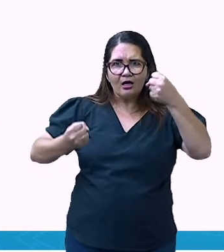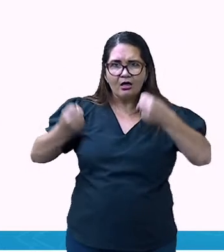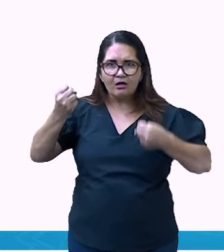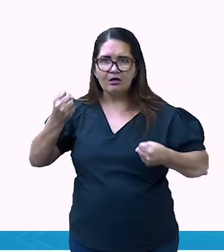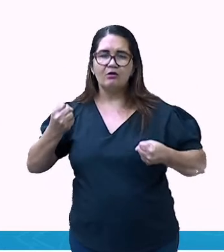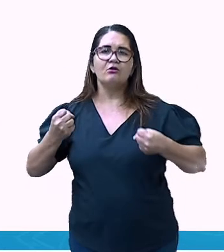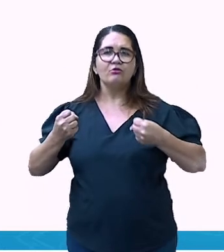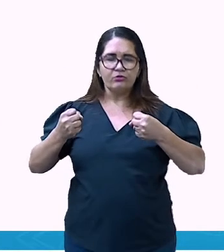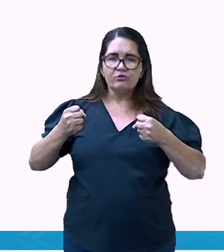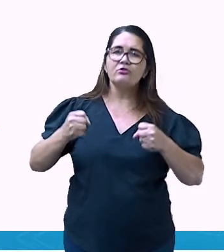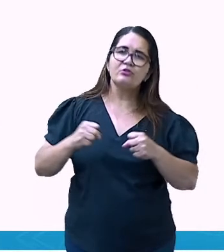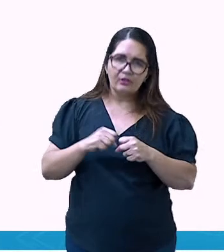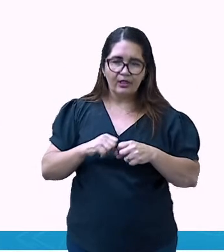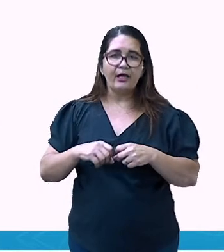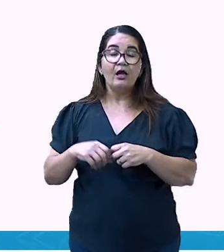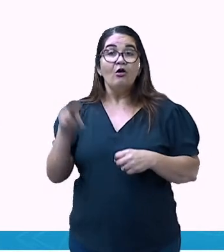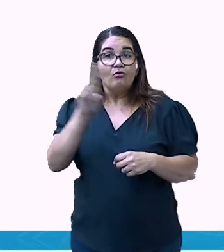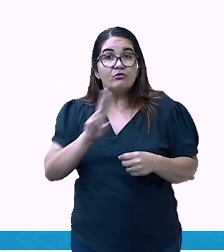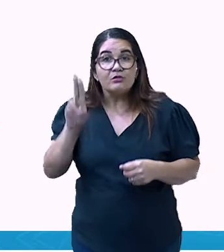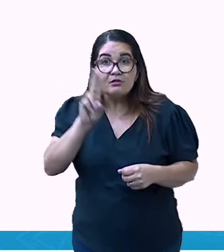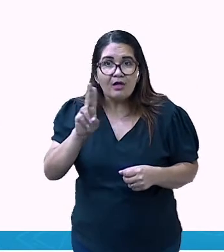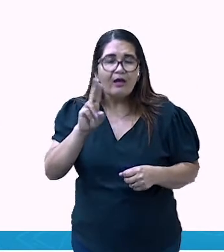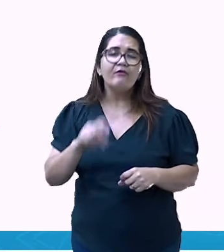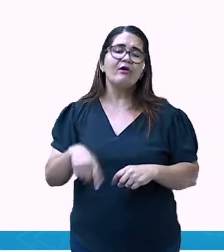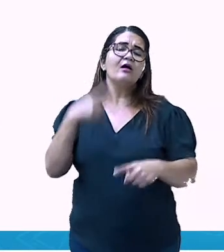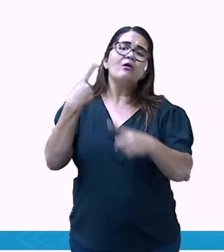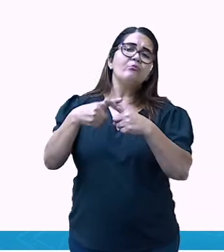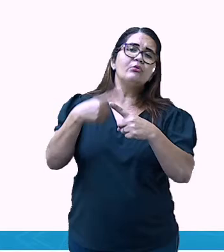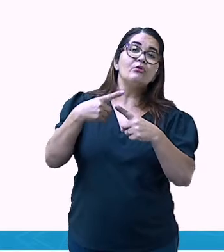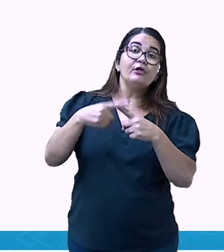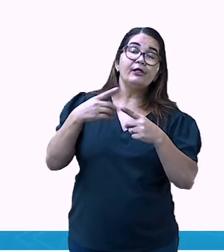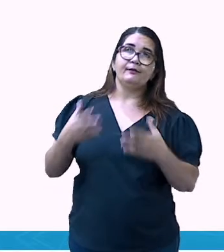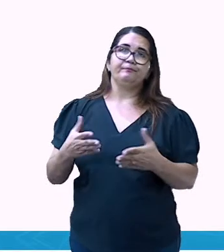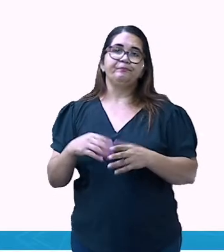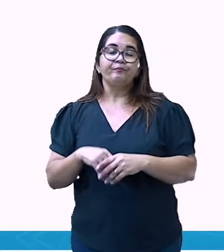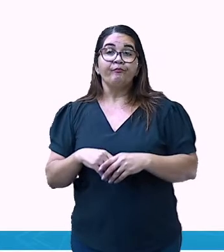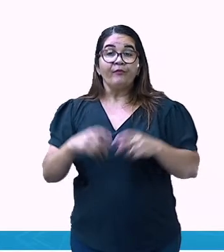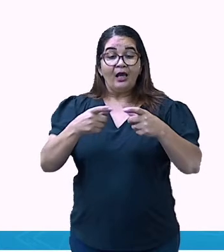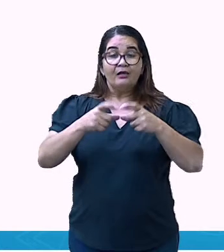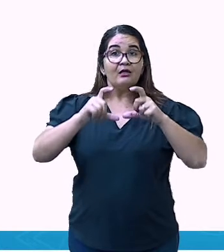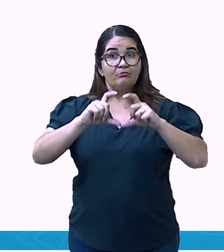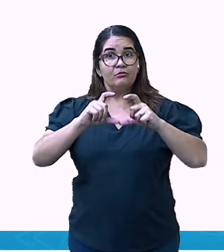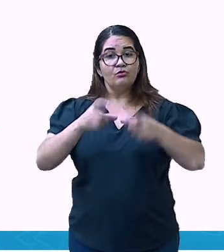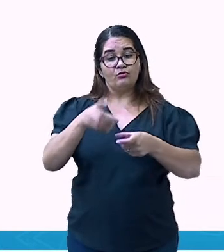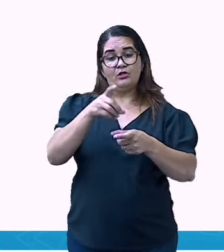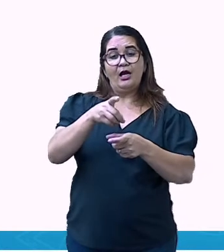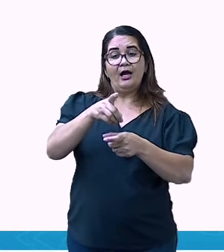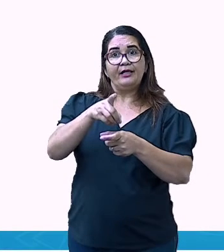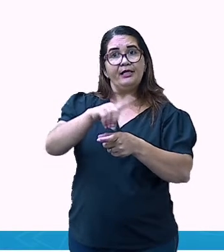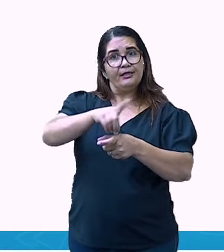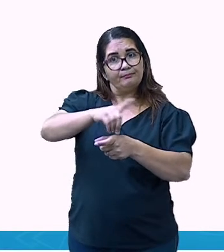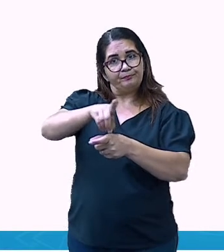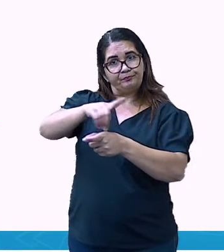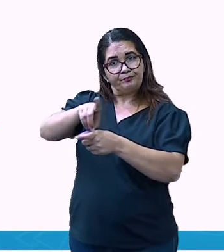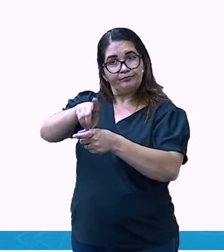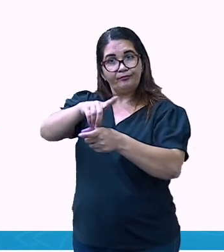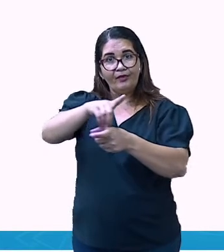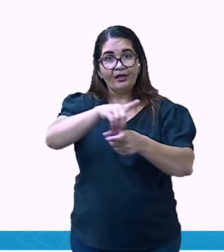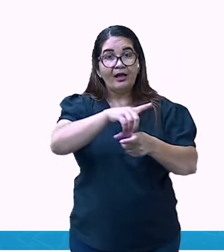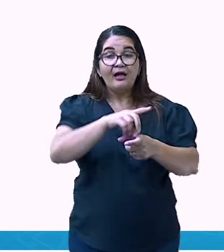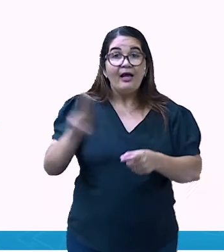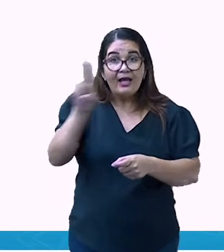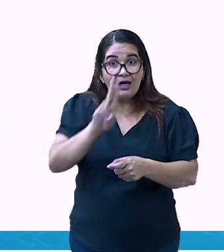devidas direções pretendidas. O que que acontece? A bússola, ela usa a rosa dos ventos como